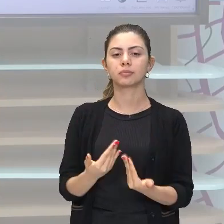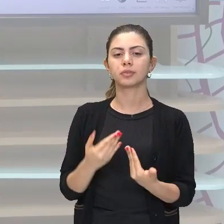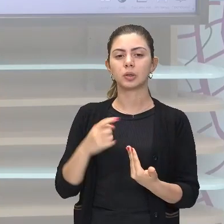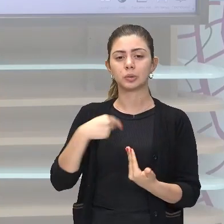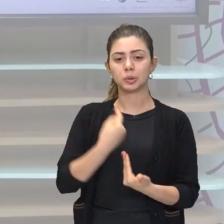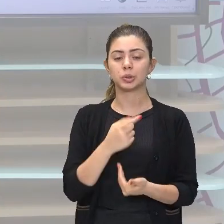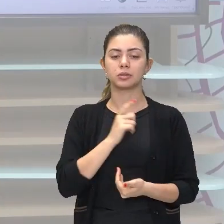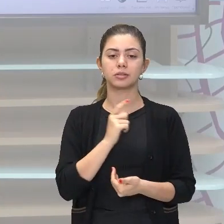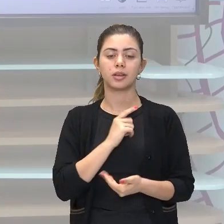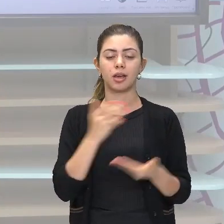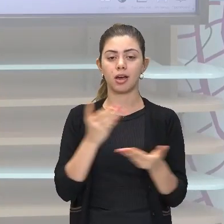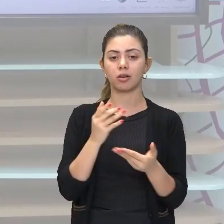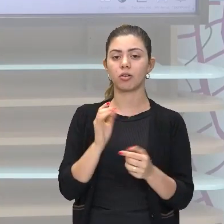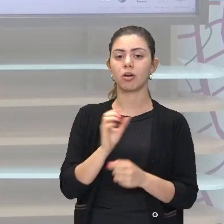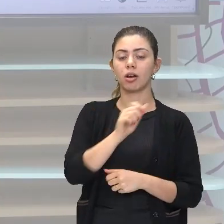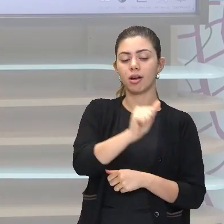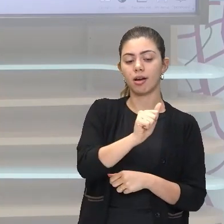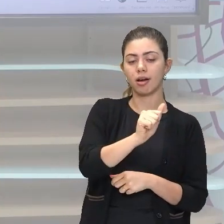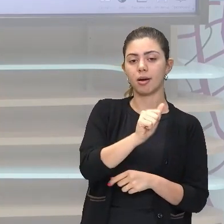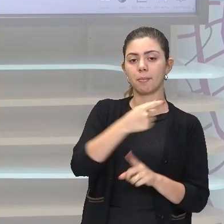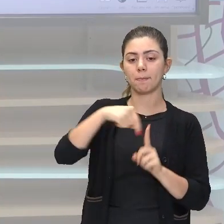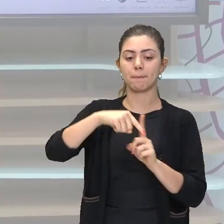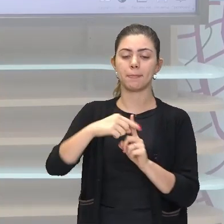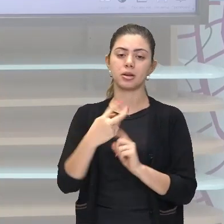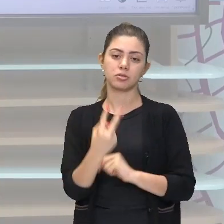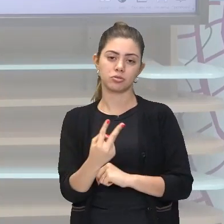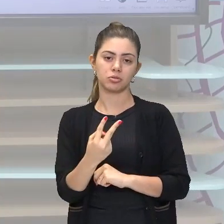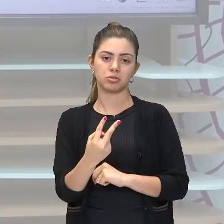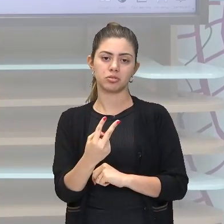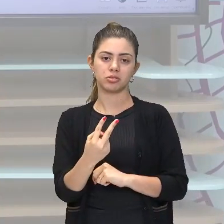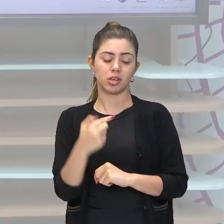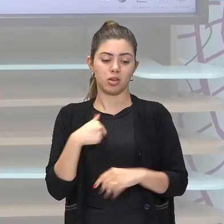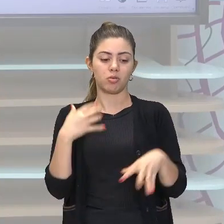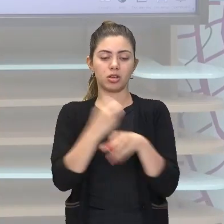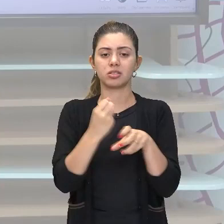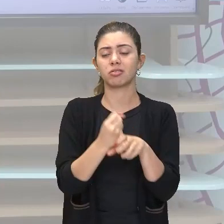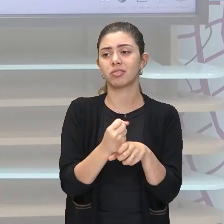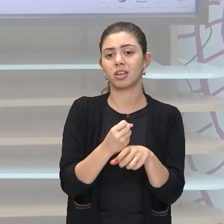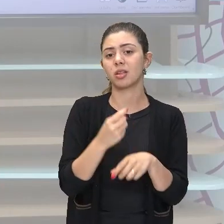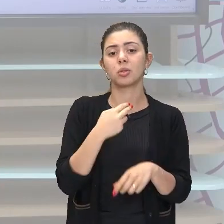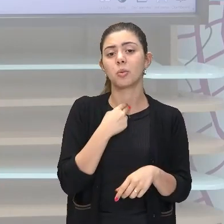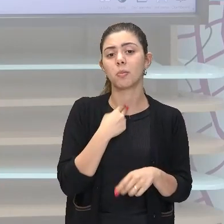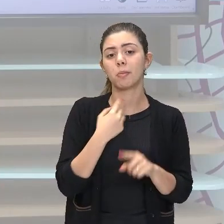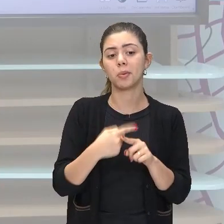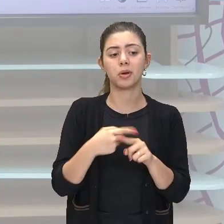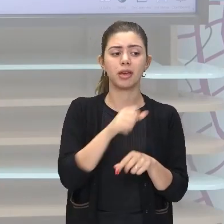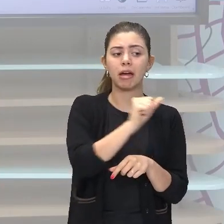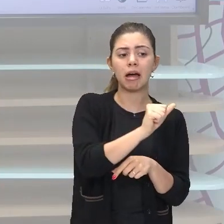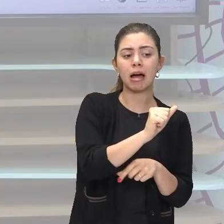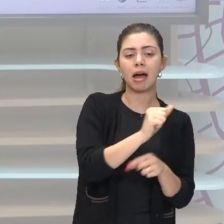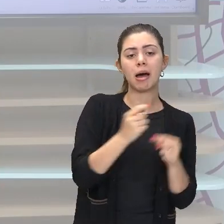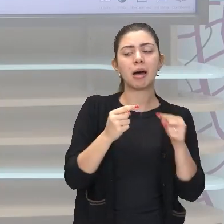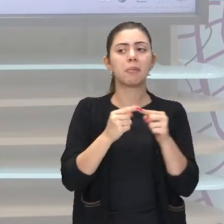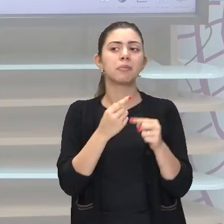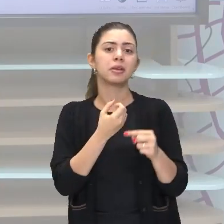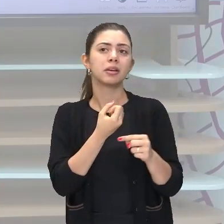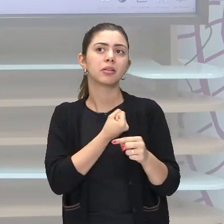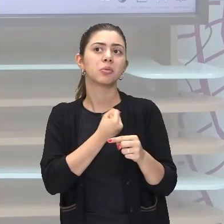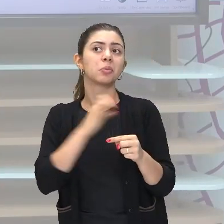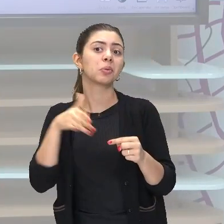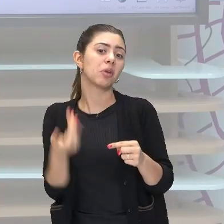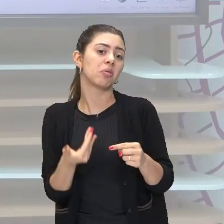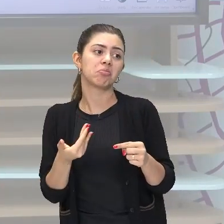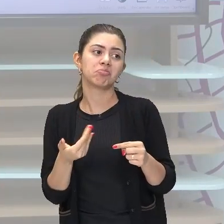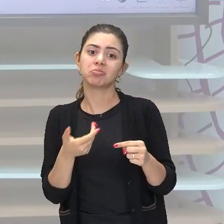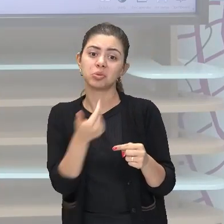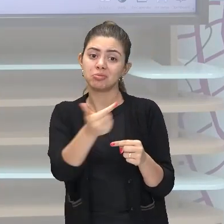nós temos aqui do lado, olha, A mais 2. Eu não posso resolver porque eu não sei o valor de A. O A pode ser qualquer coisa. Por exemplo,